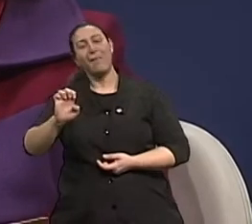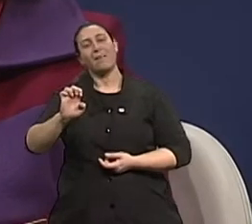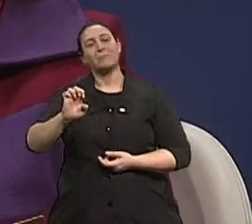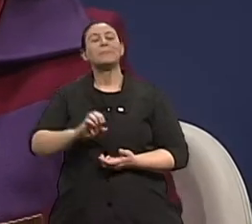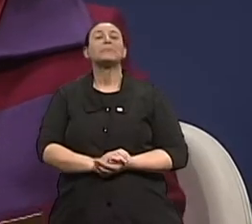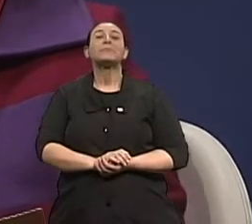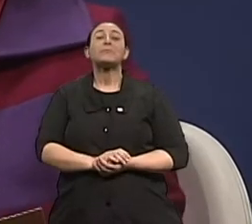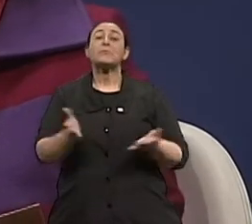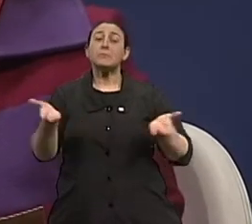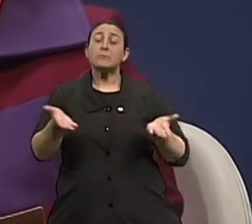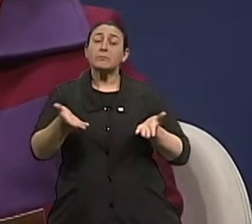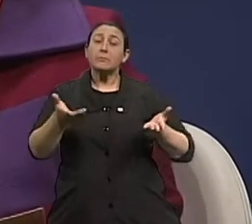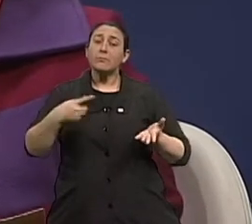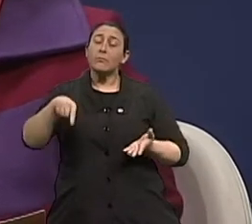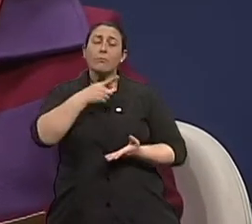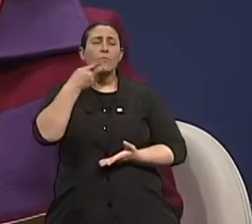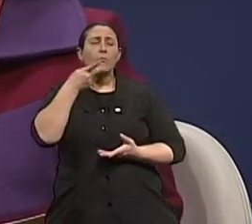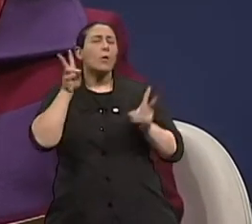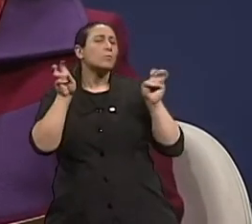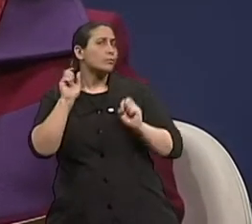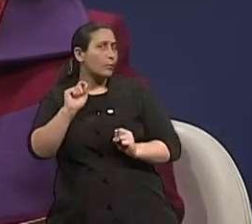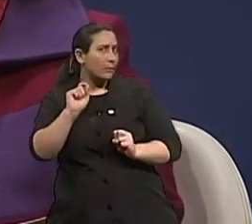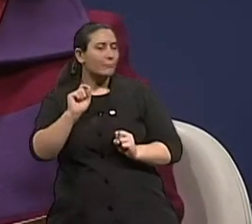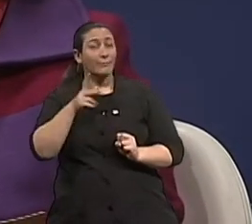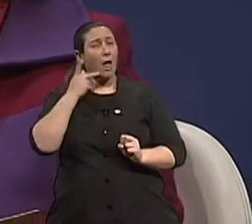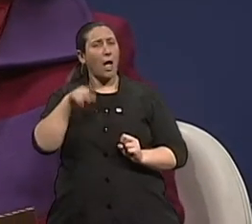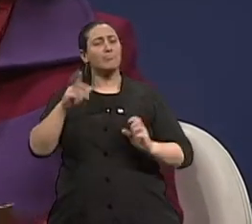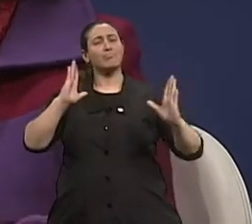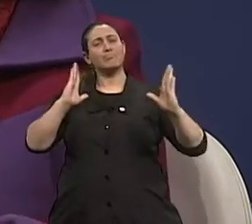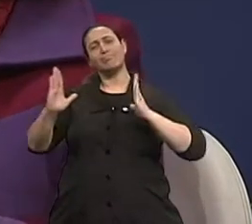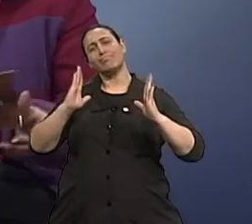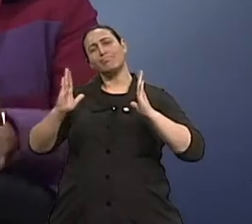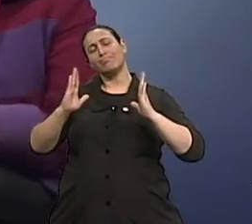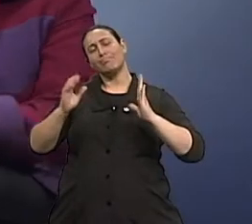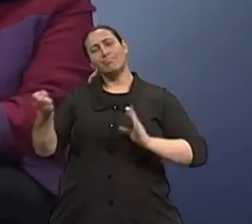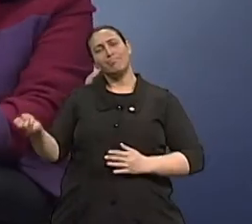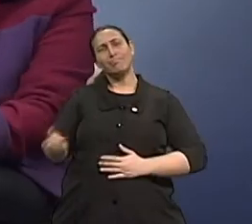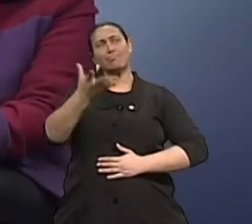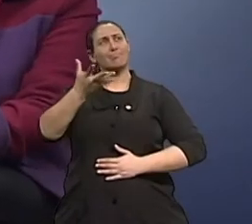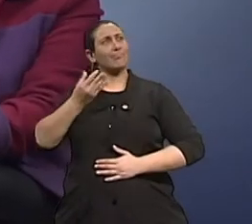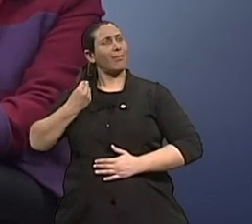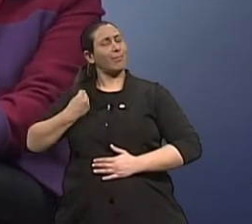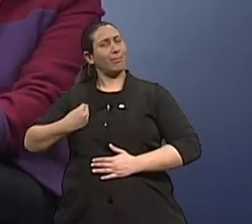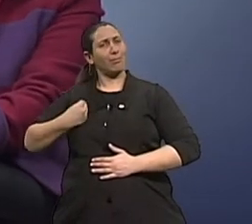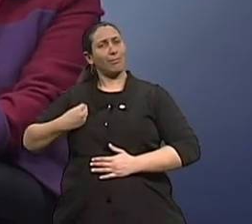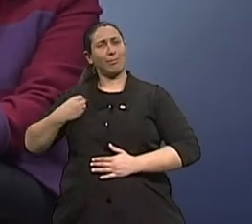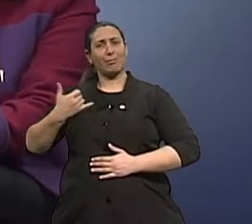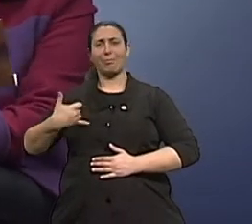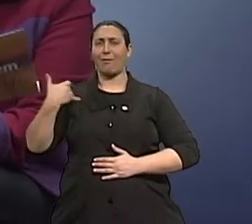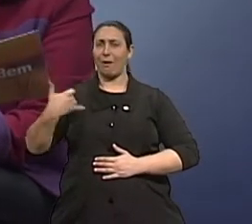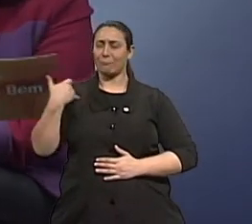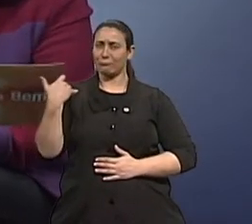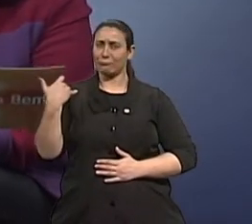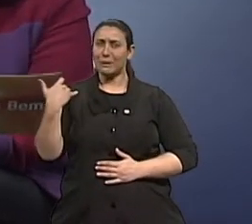TVE, né? Nós vamos falar hoje sobre a moderna idade. Você sabe que sobre a